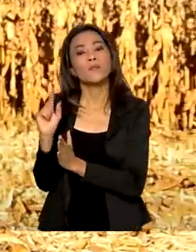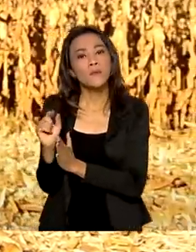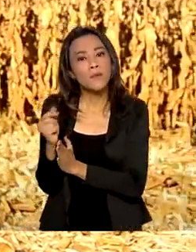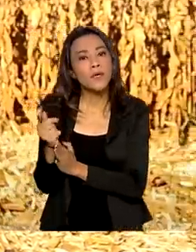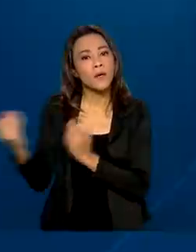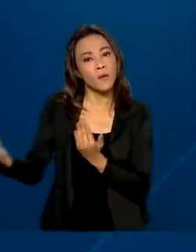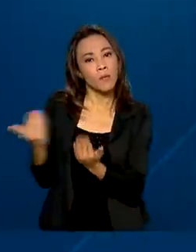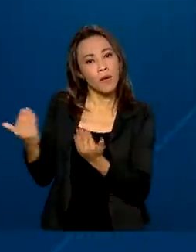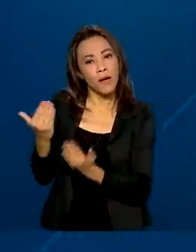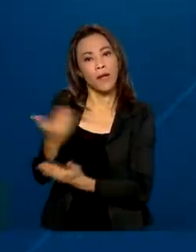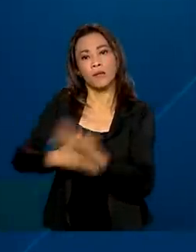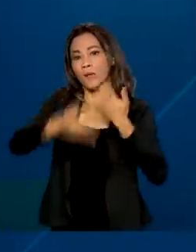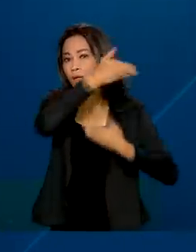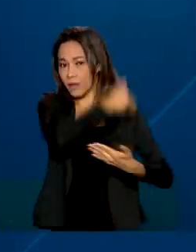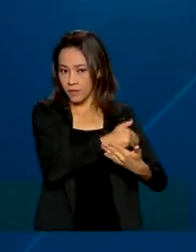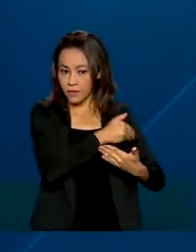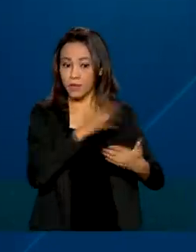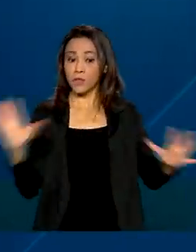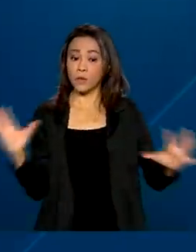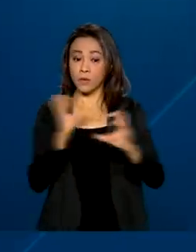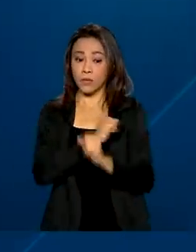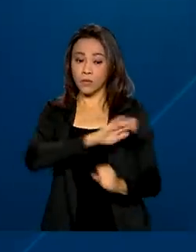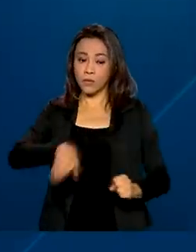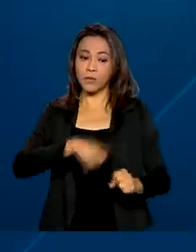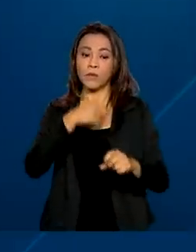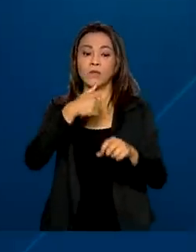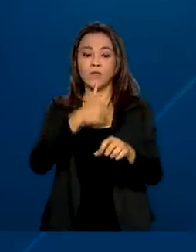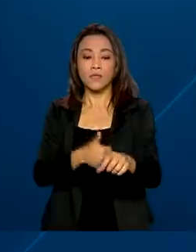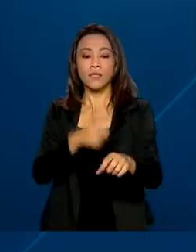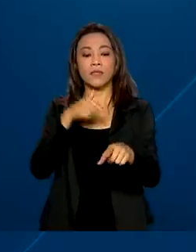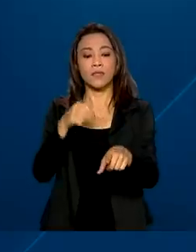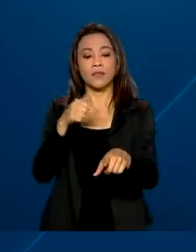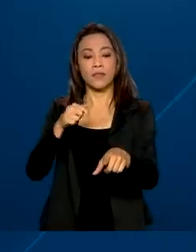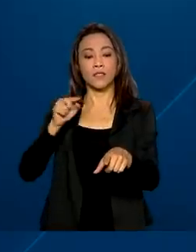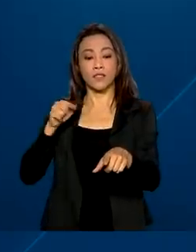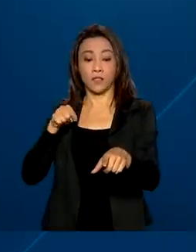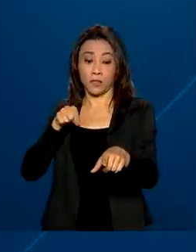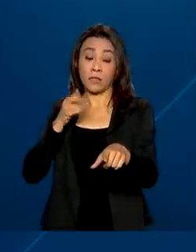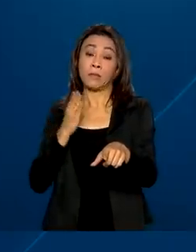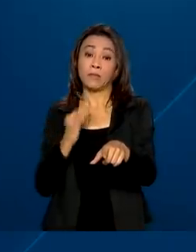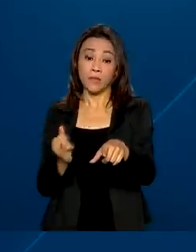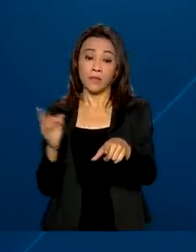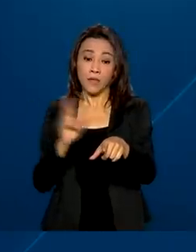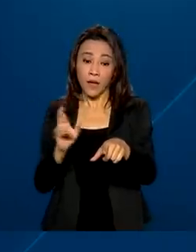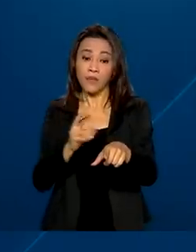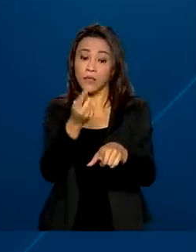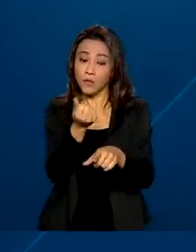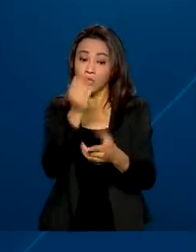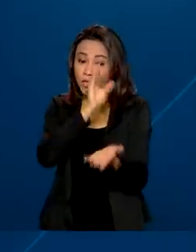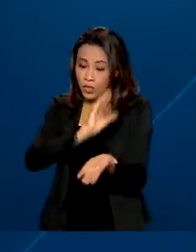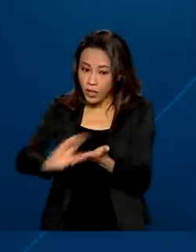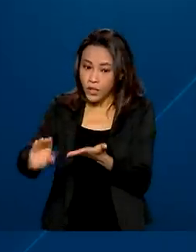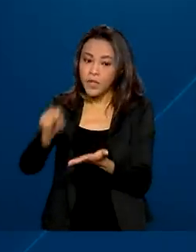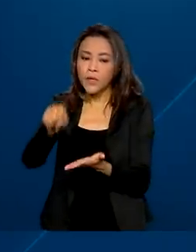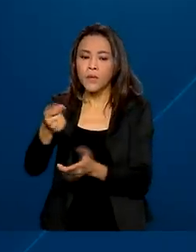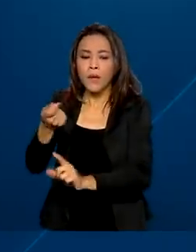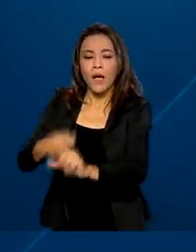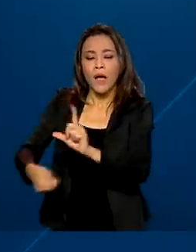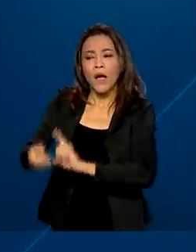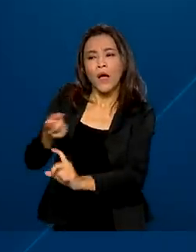safra anterior. Do total, 177 bilhões de reais serão destinados ao custeio e comercialização,